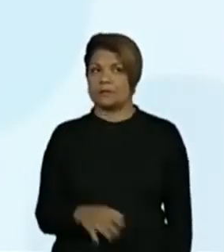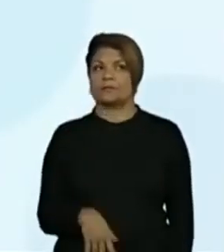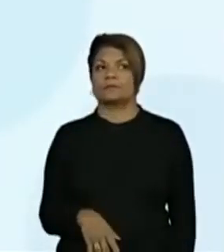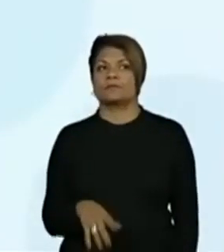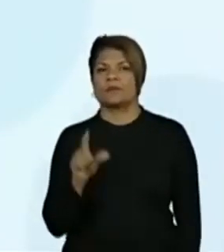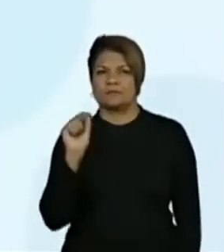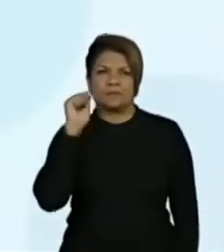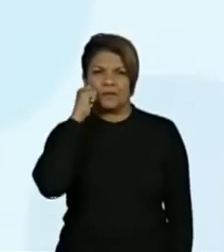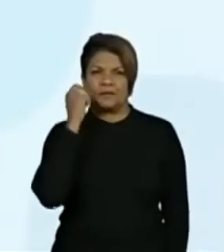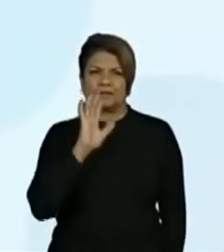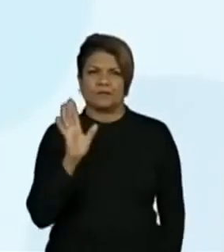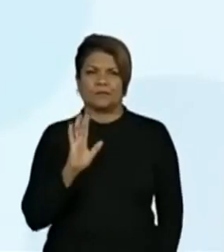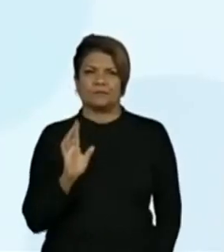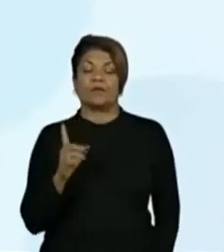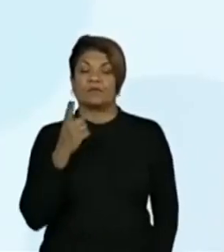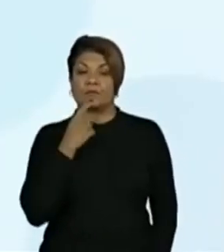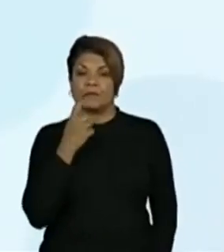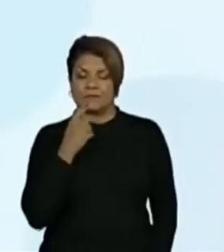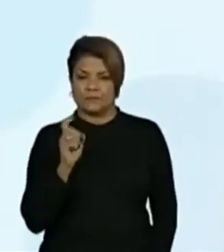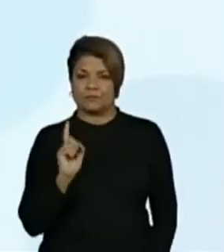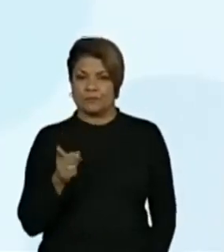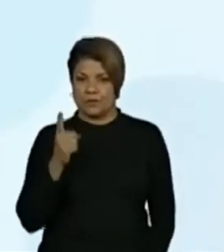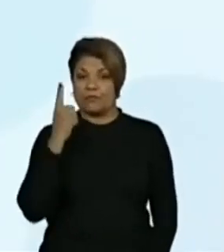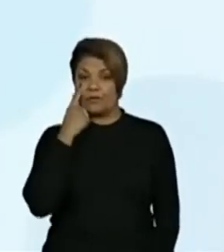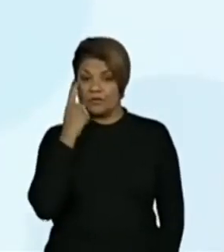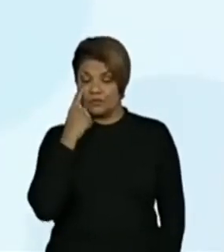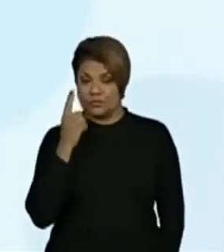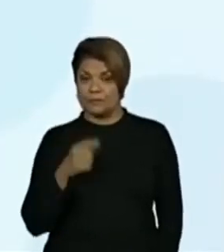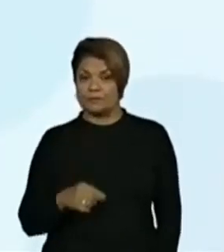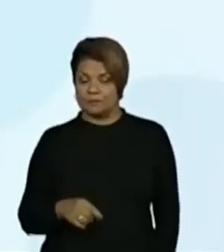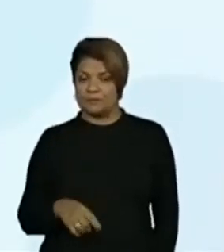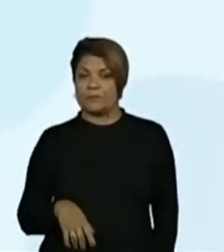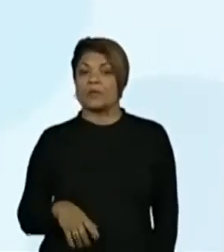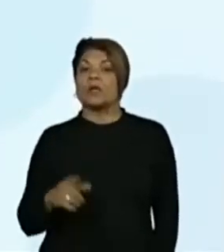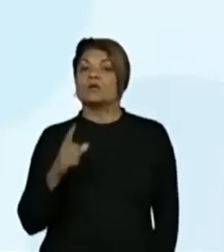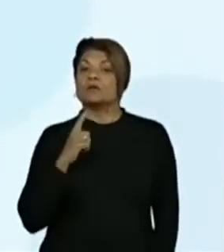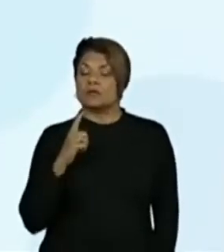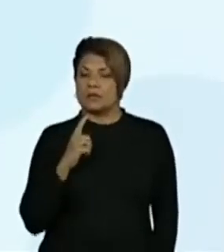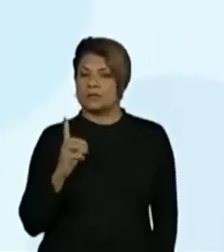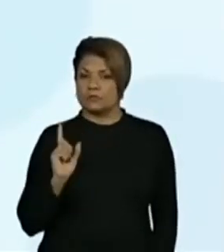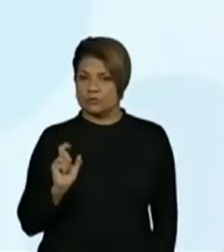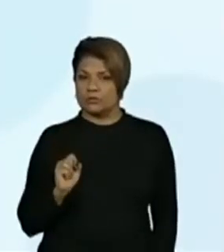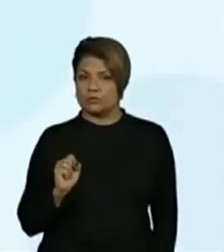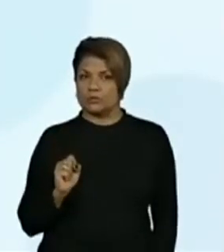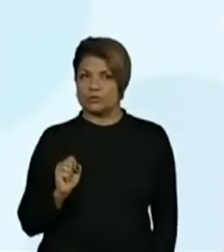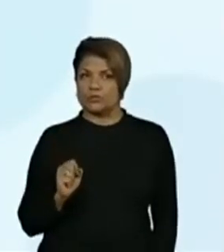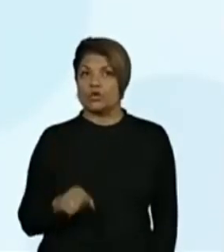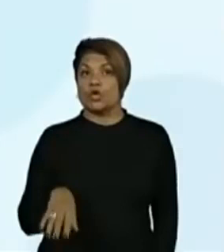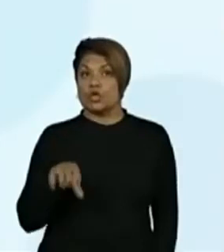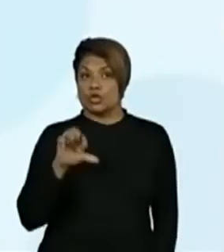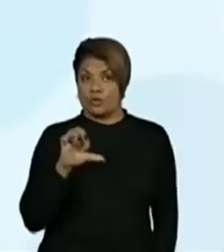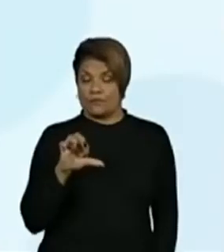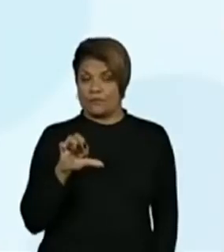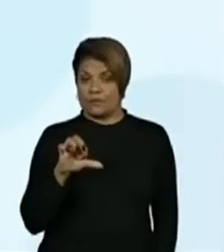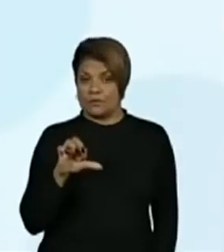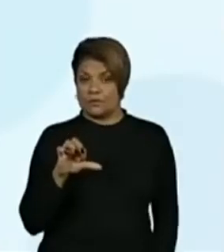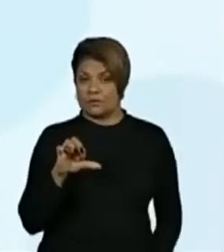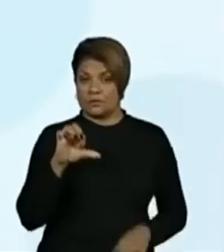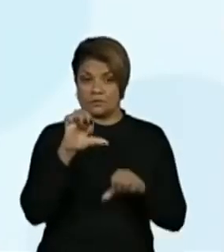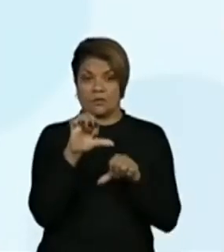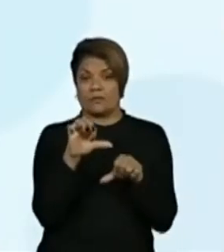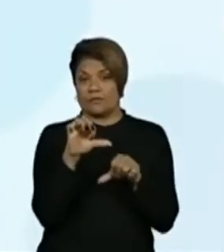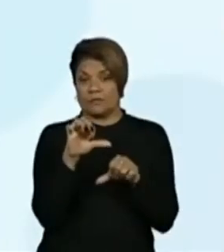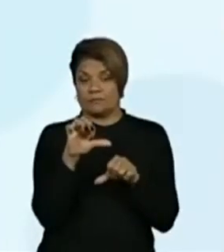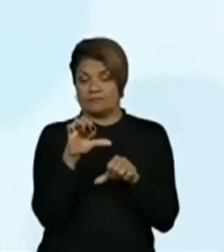não foi uma boa escolha. Vermelho, sim. Veja. Eu tenho aqui nove e o nove.